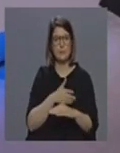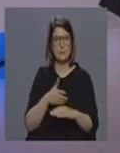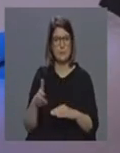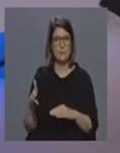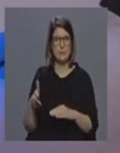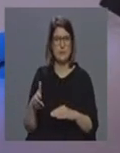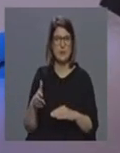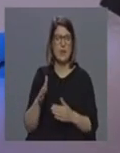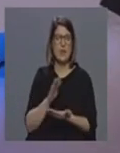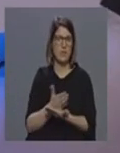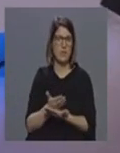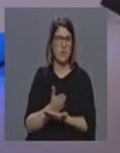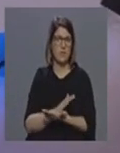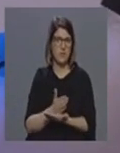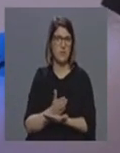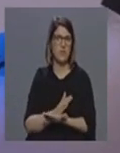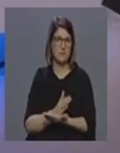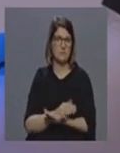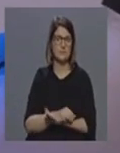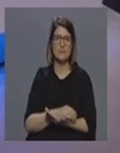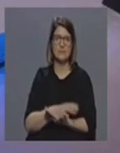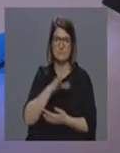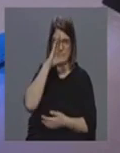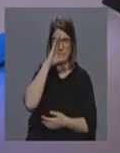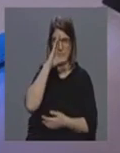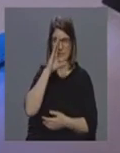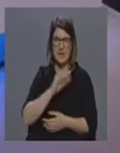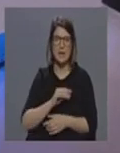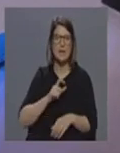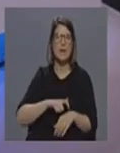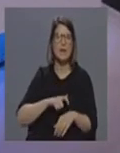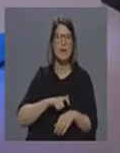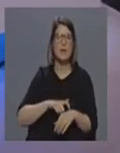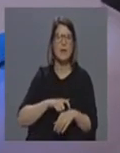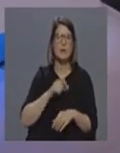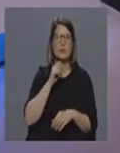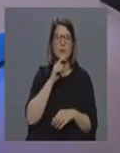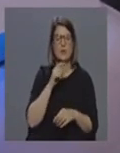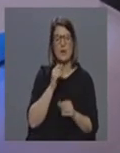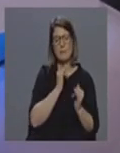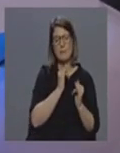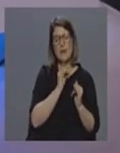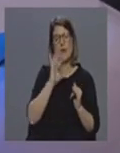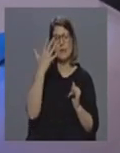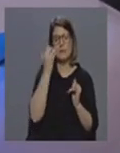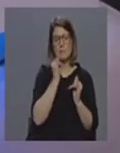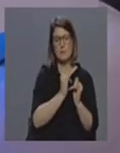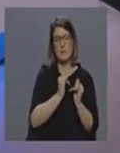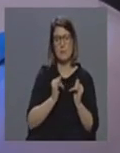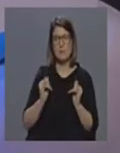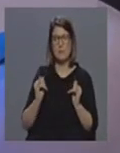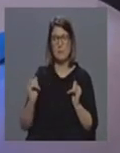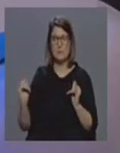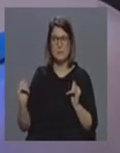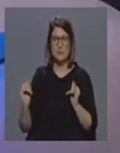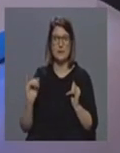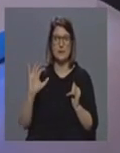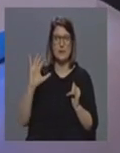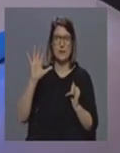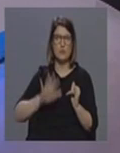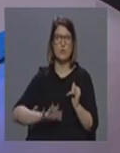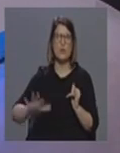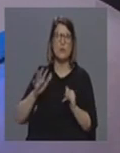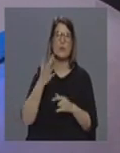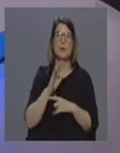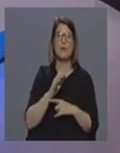uma incerteza neste momento ainda não há qualquer previsão de que possa seguir uma linha que aconteceu a nível nacional por exemplo